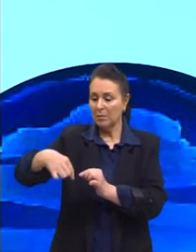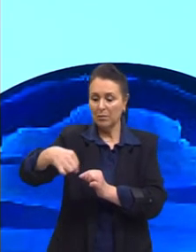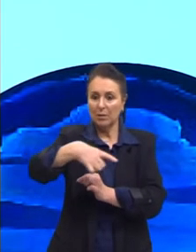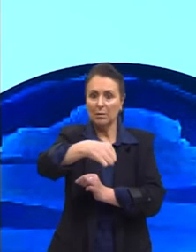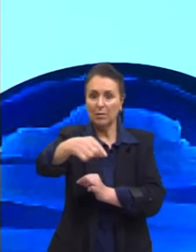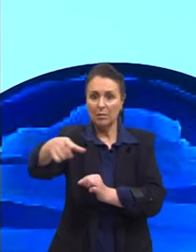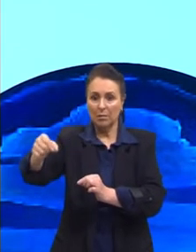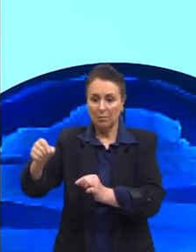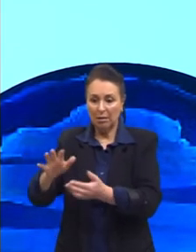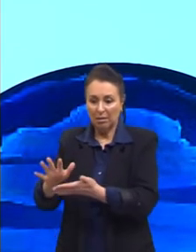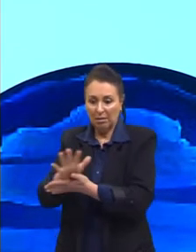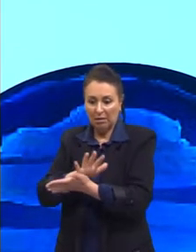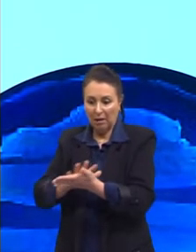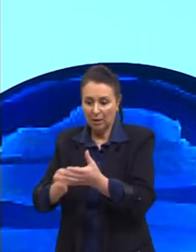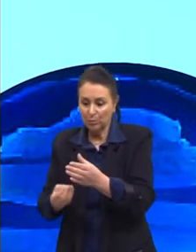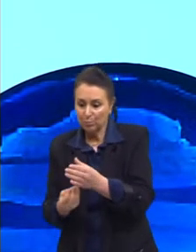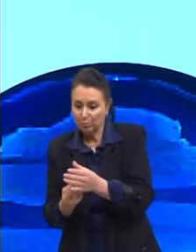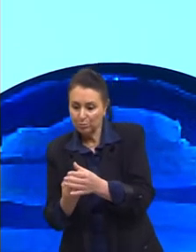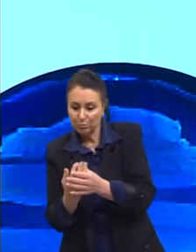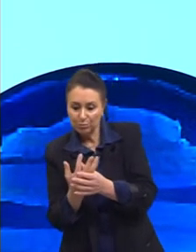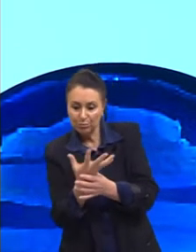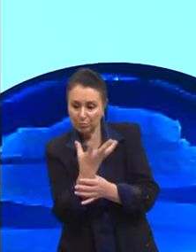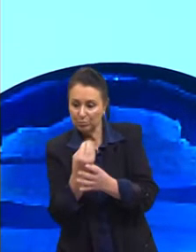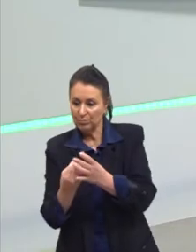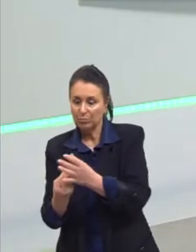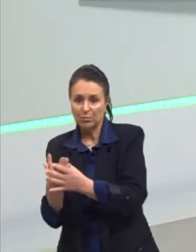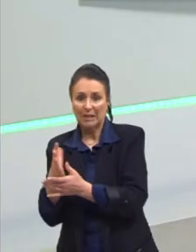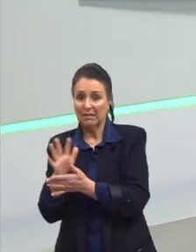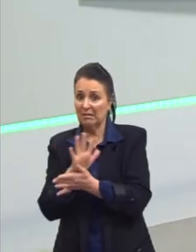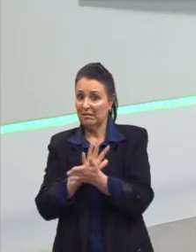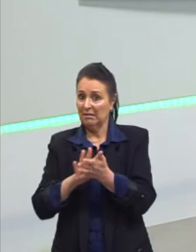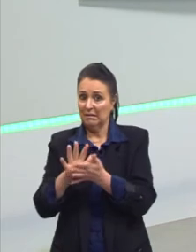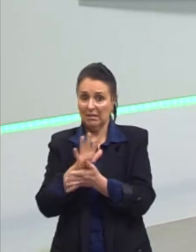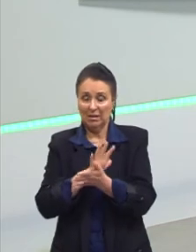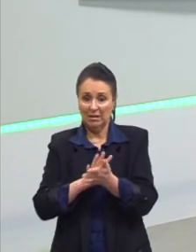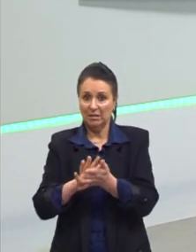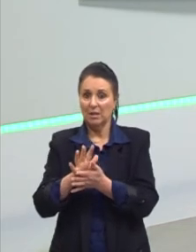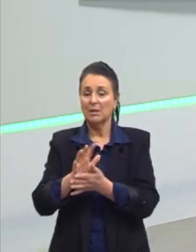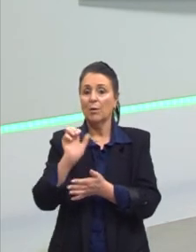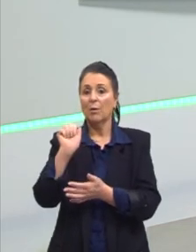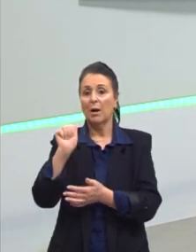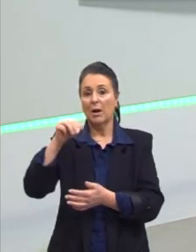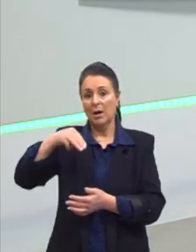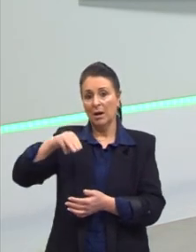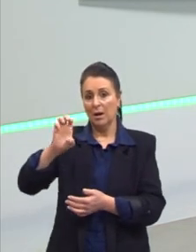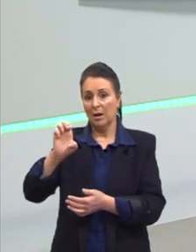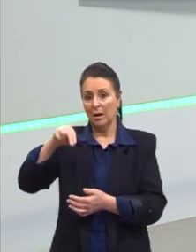de plantas de outras espécies. Esse é o amensalismo.